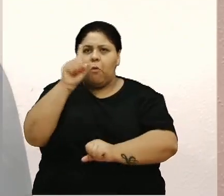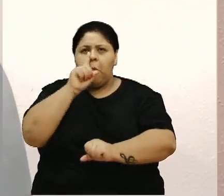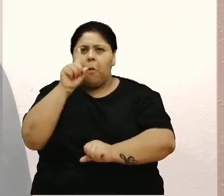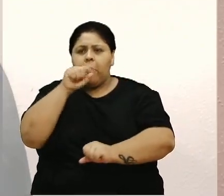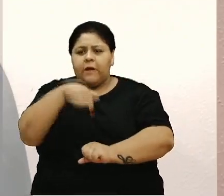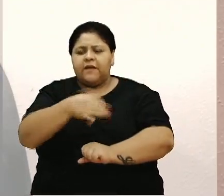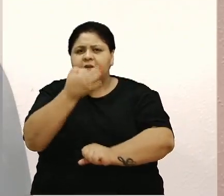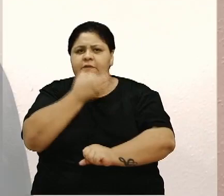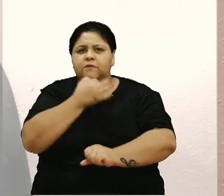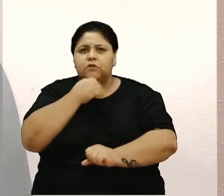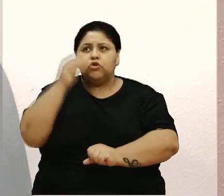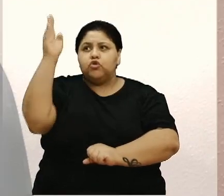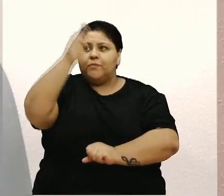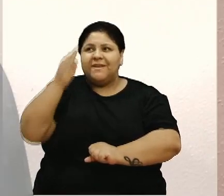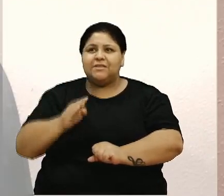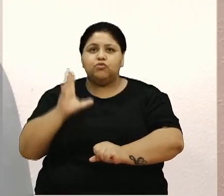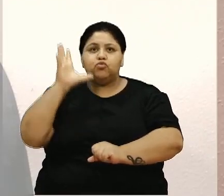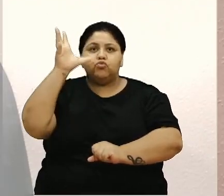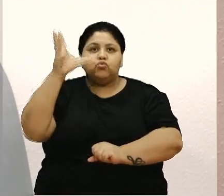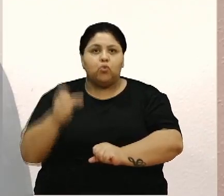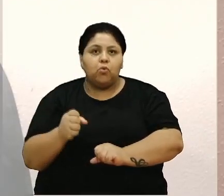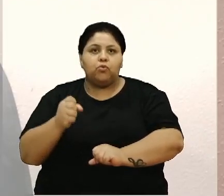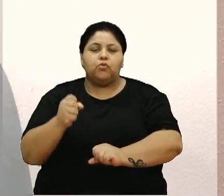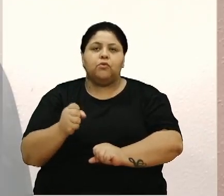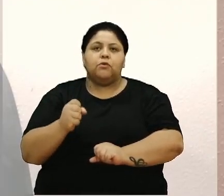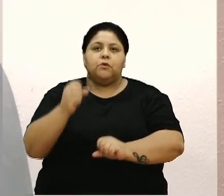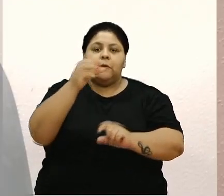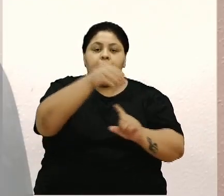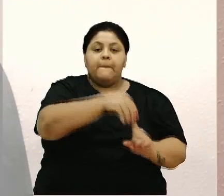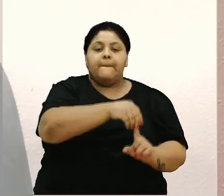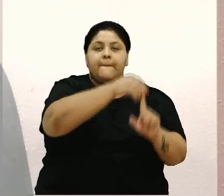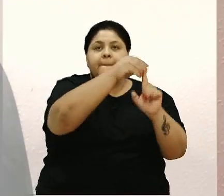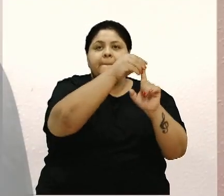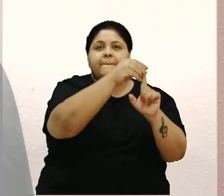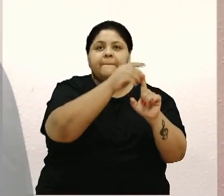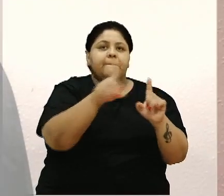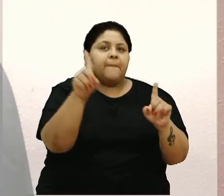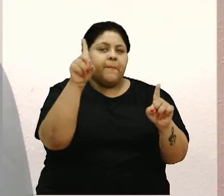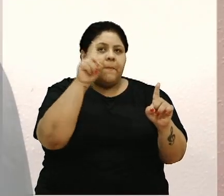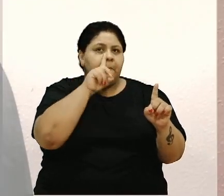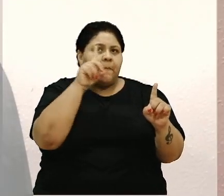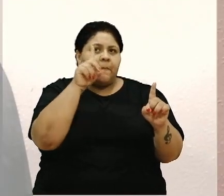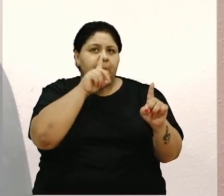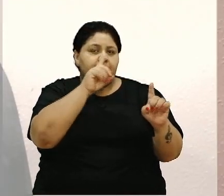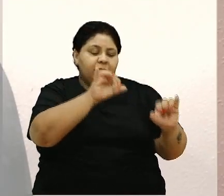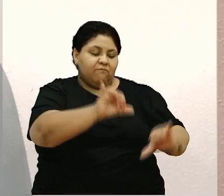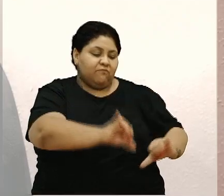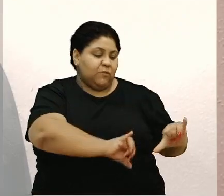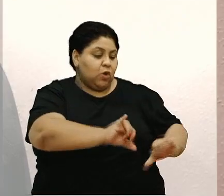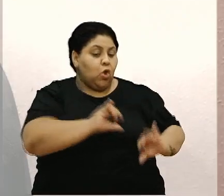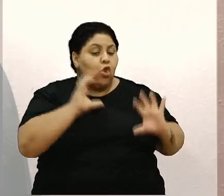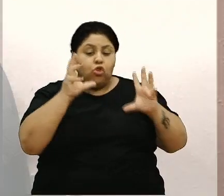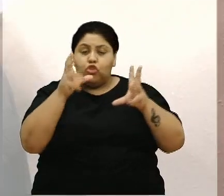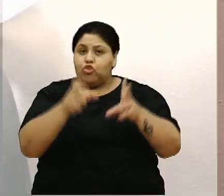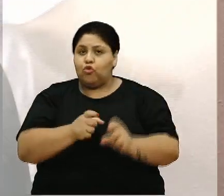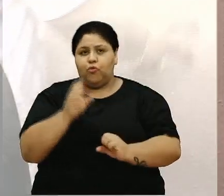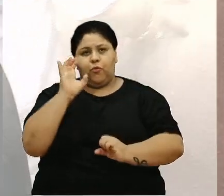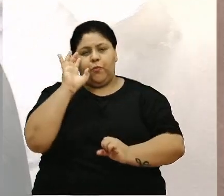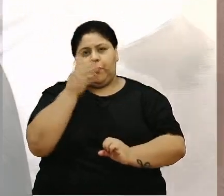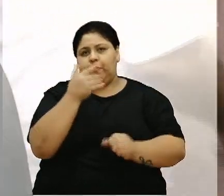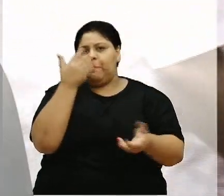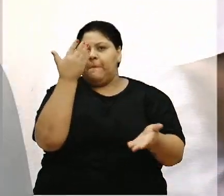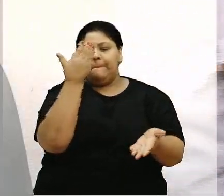Caxias do Sul, do Brasil inteiro, e principalmente aquelas mães, né, que mais sofreram com tudo isso, né, que